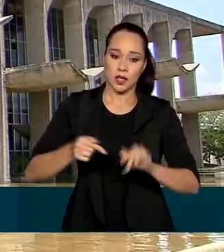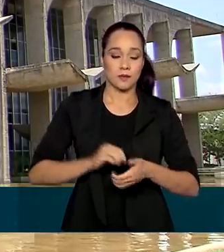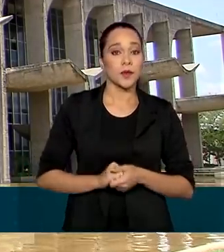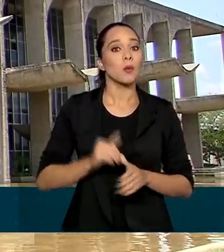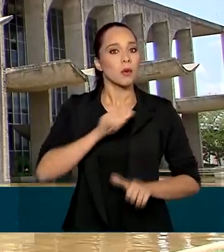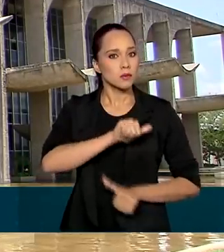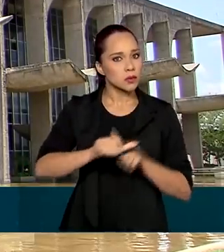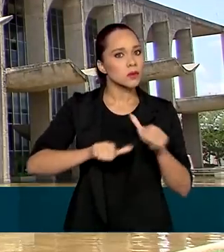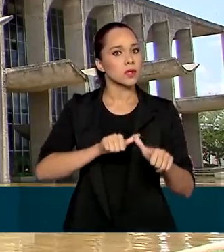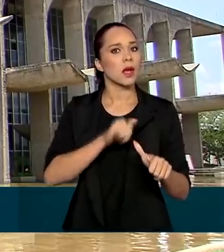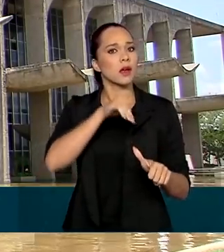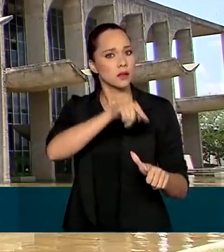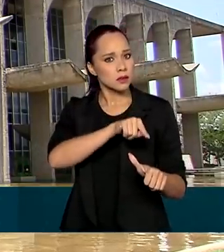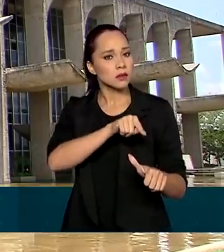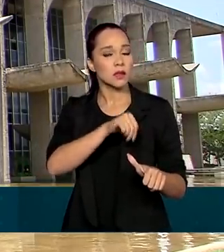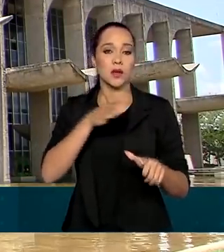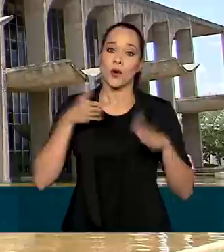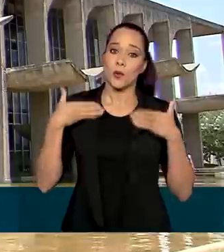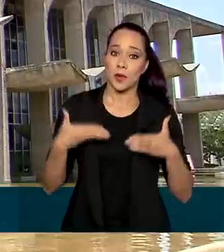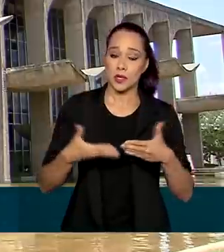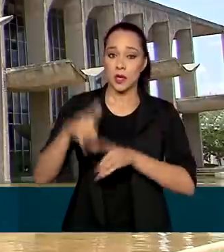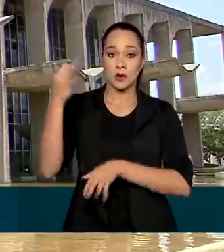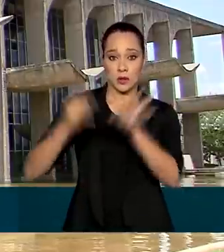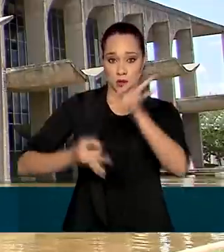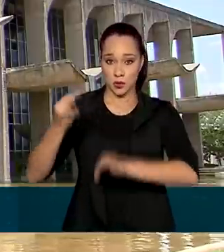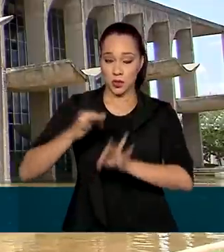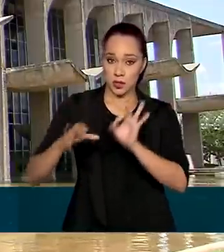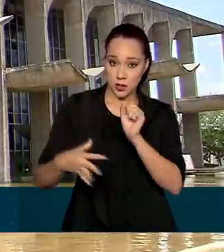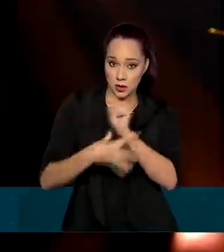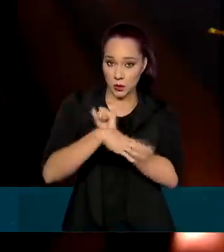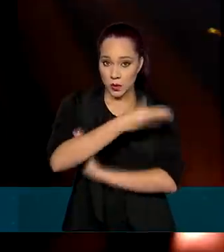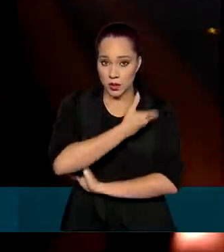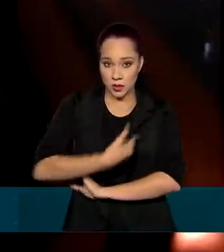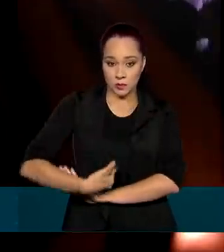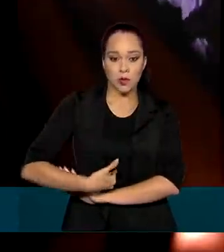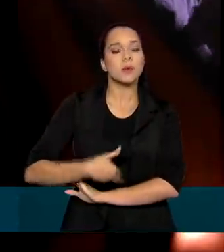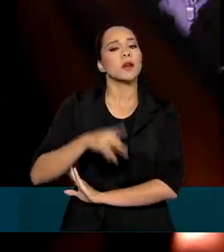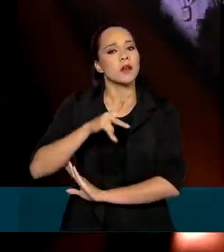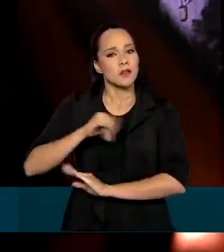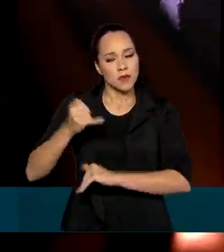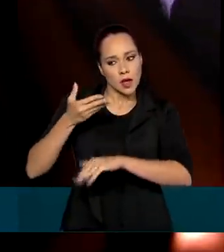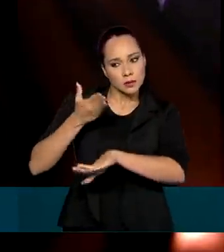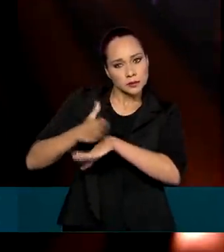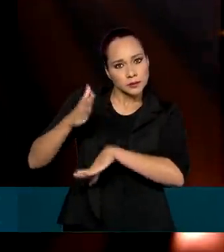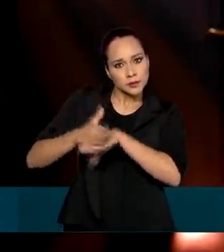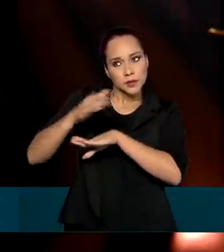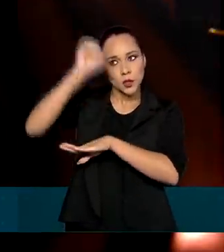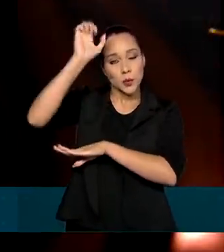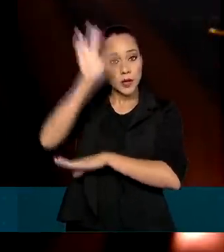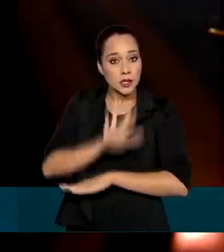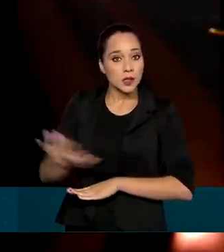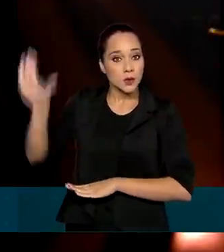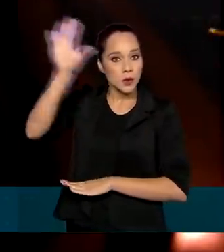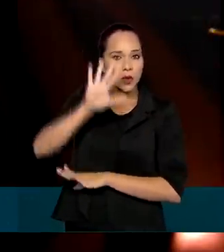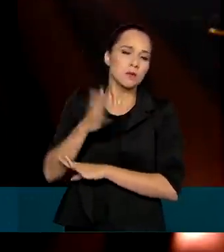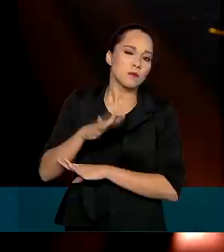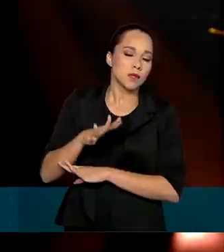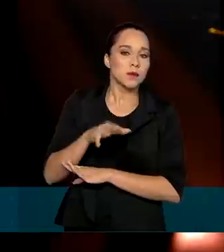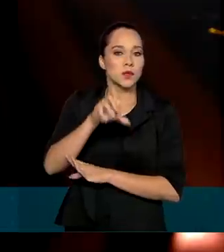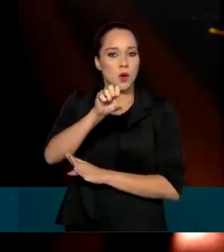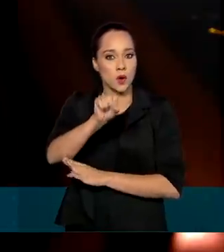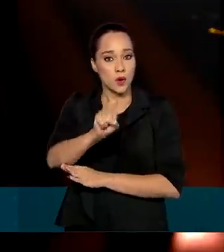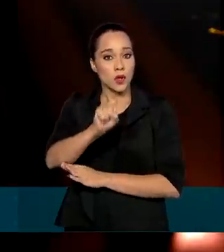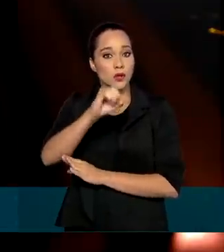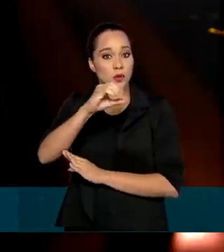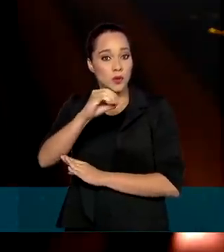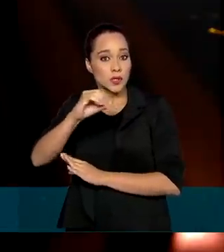mudar essa realidade, o Ministério da Justiça e Segurança Pública vai qualificar em todo o país cerca de 800